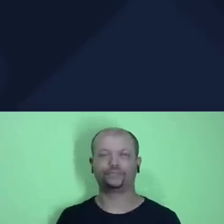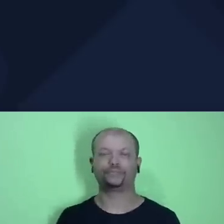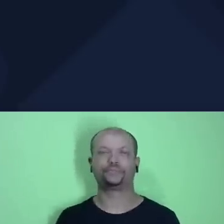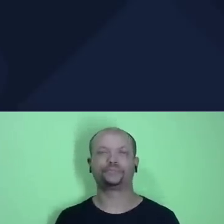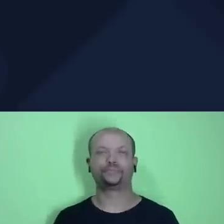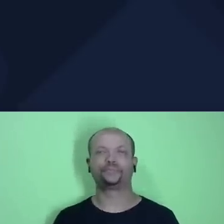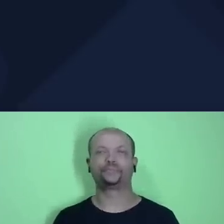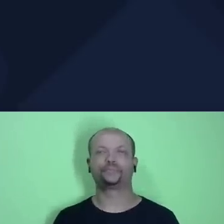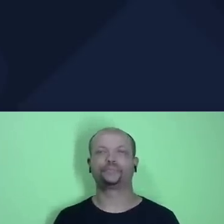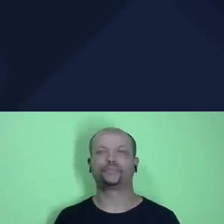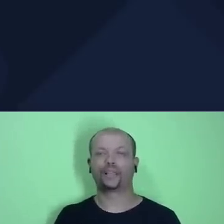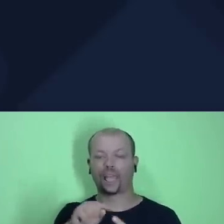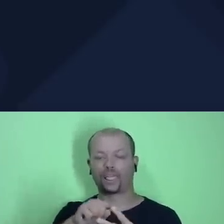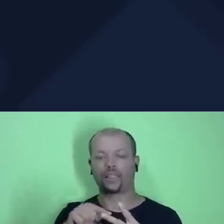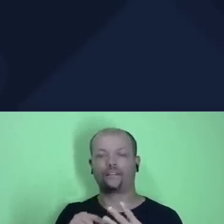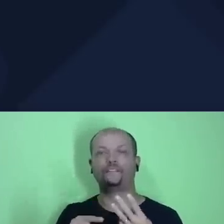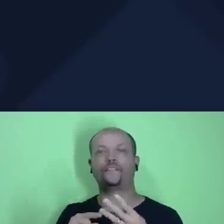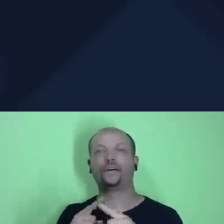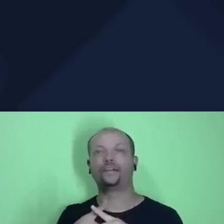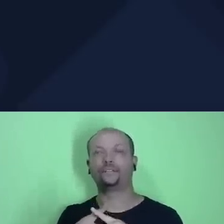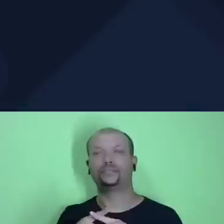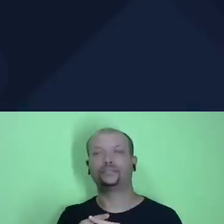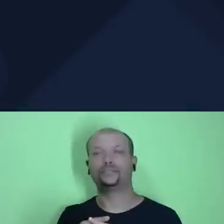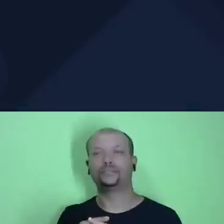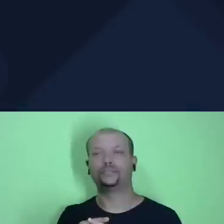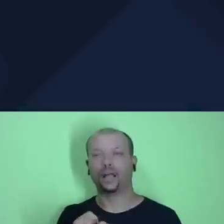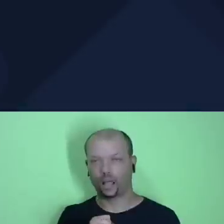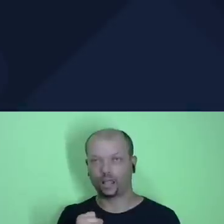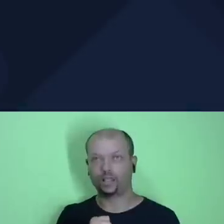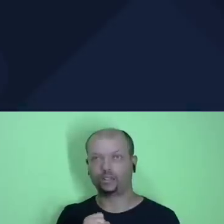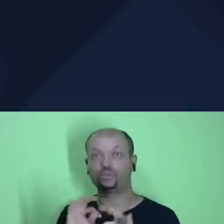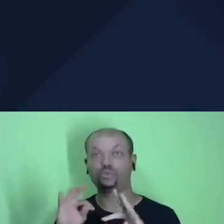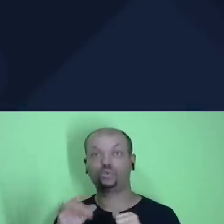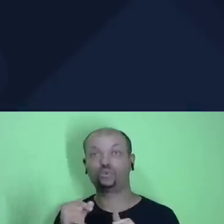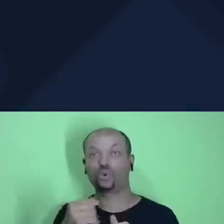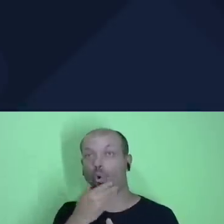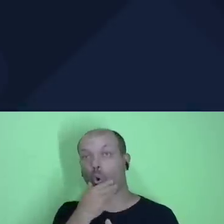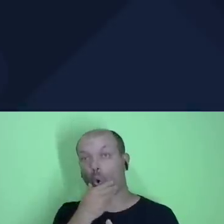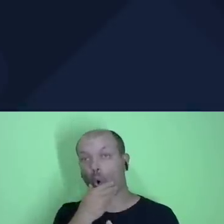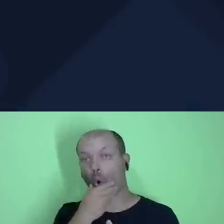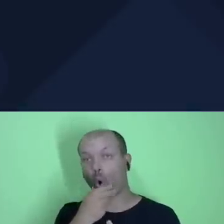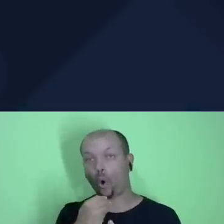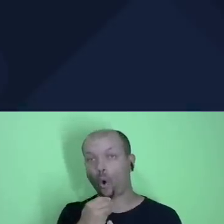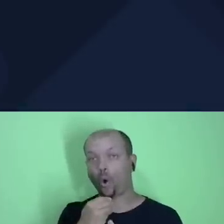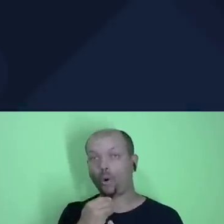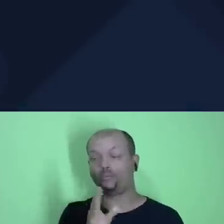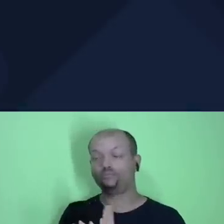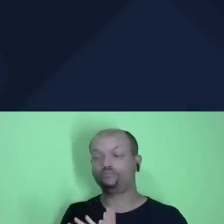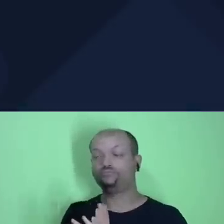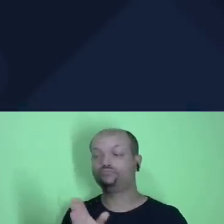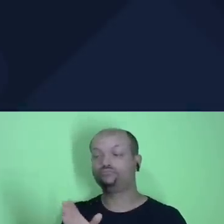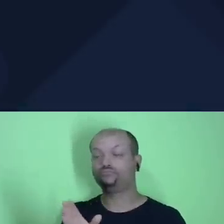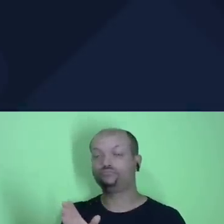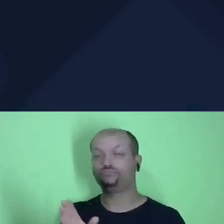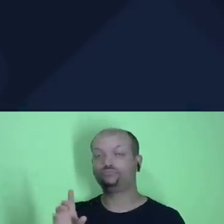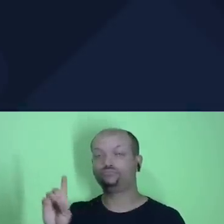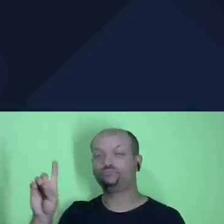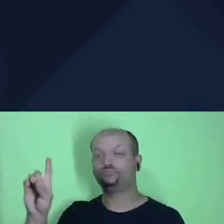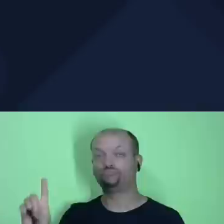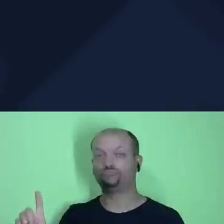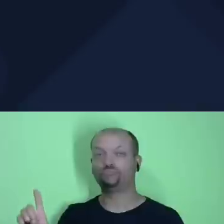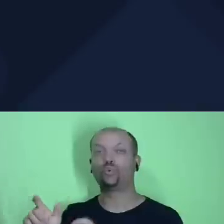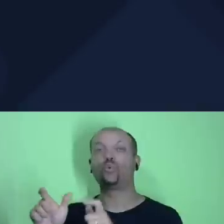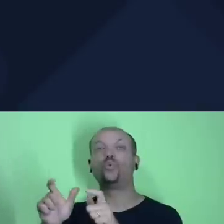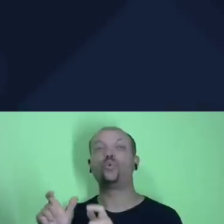Três vezes no ano, todo varão entre ti aparecerá perante o senhor teu Deus, no lugar